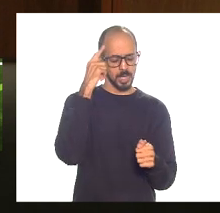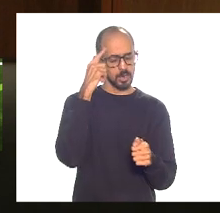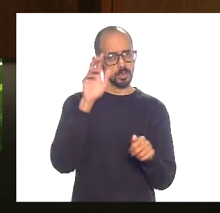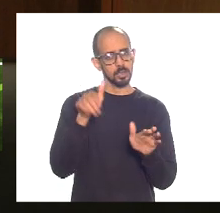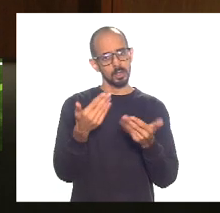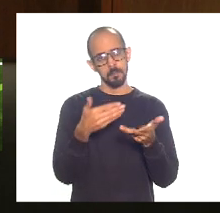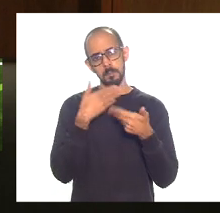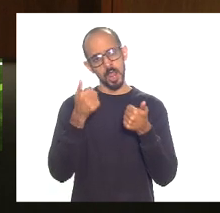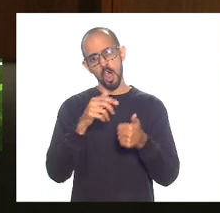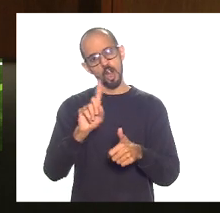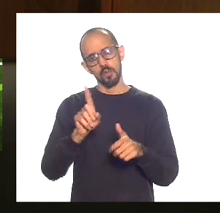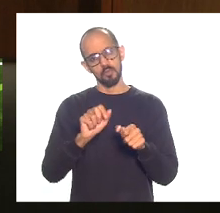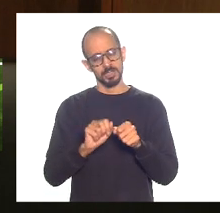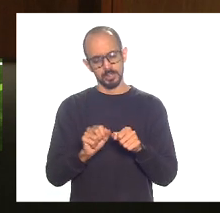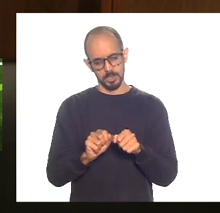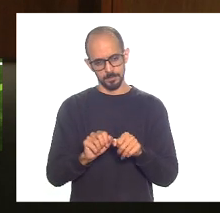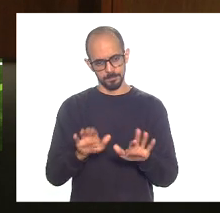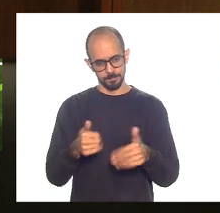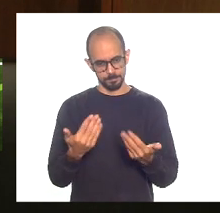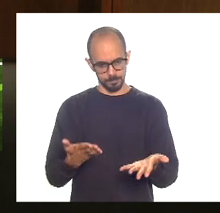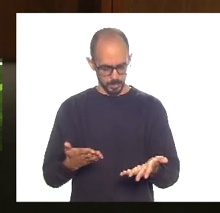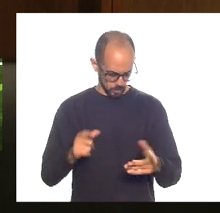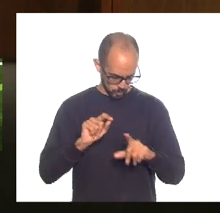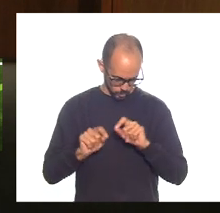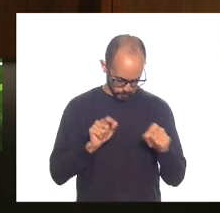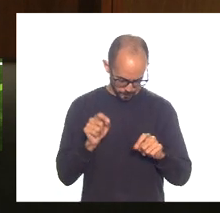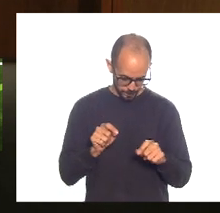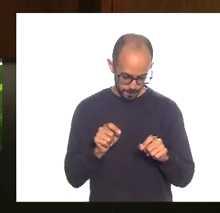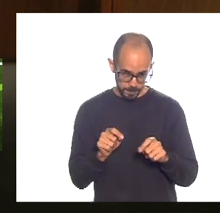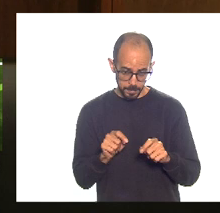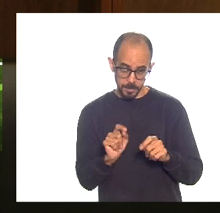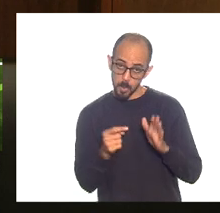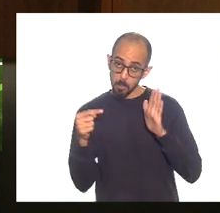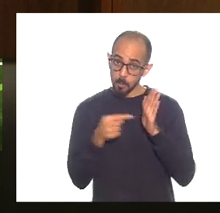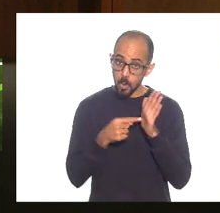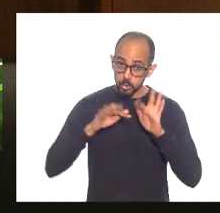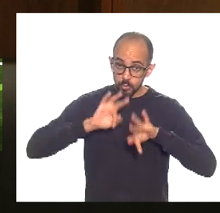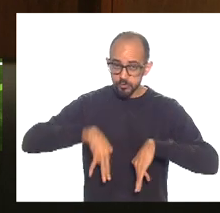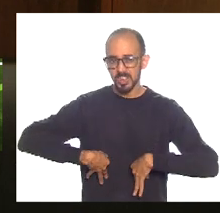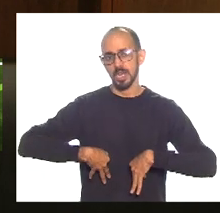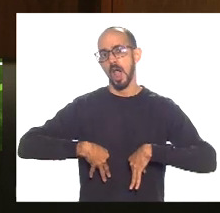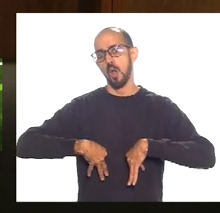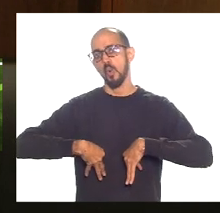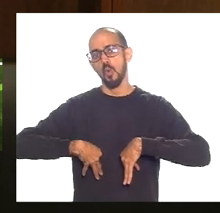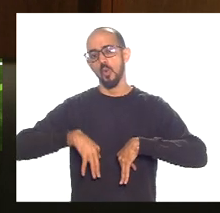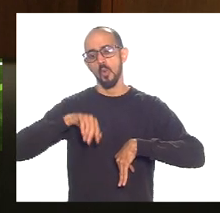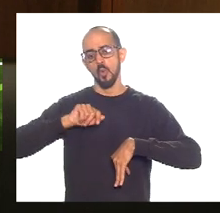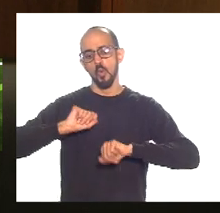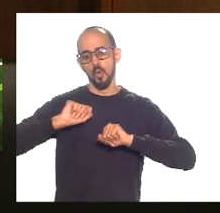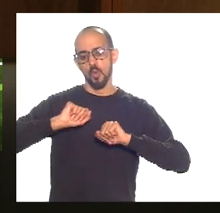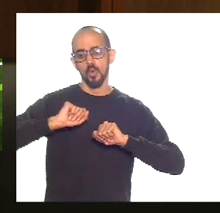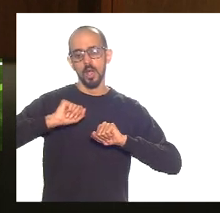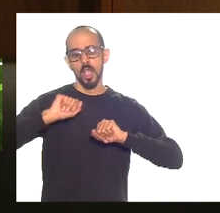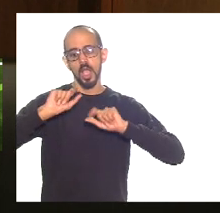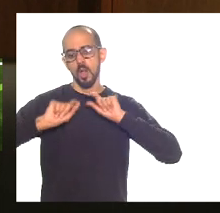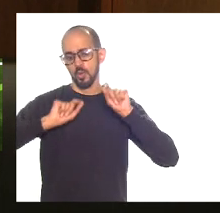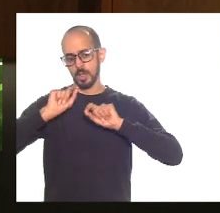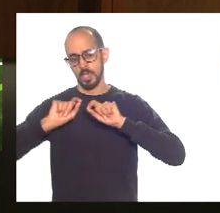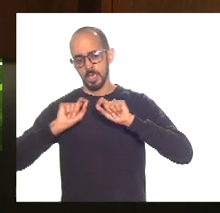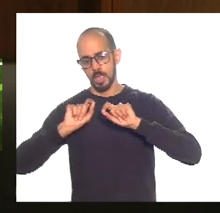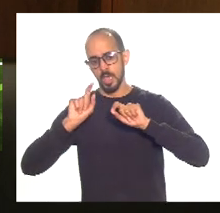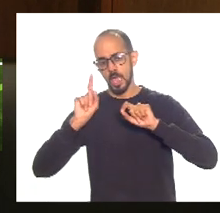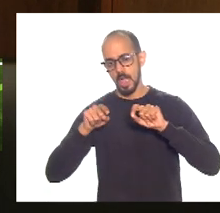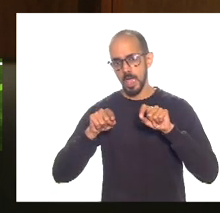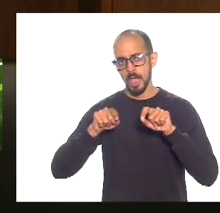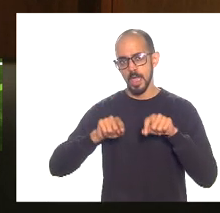valia. Então, eu acho que é o ponto final sem deixar de lado as outras questões, mas o